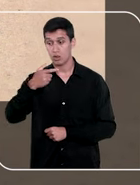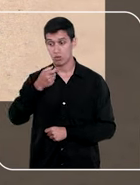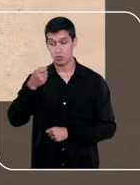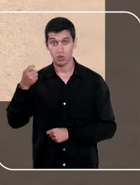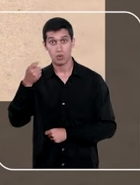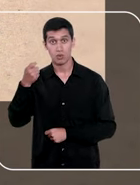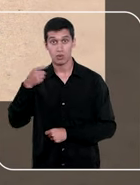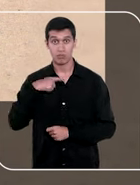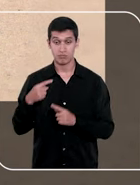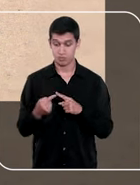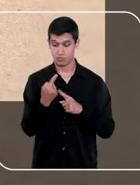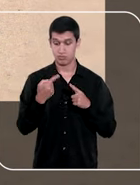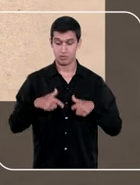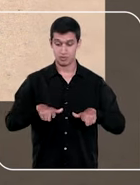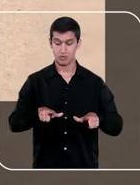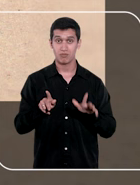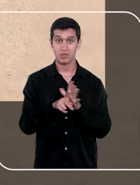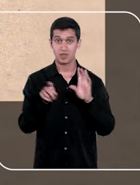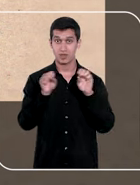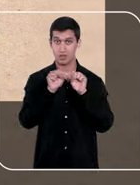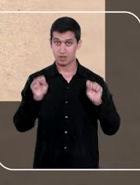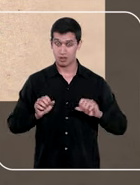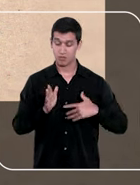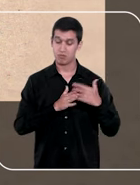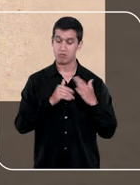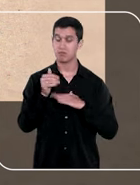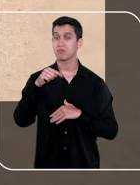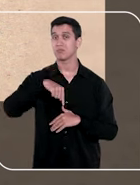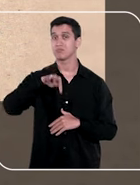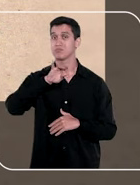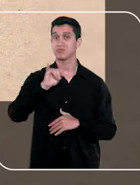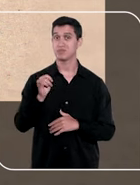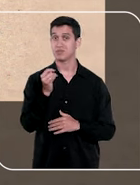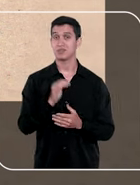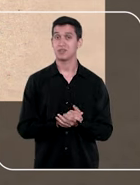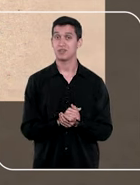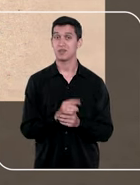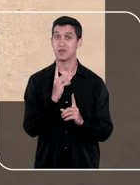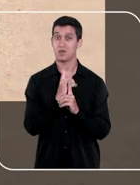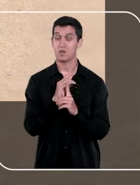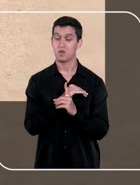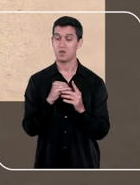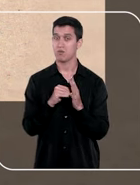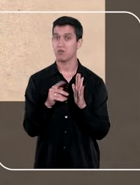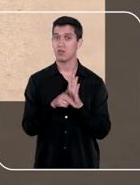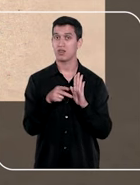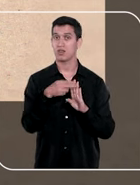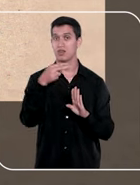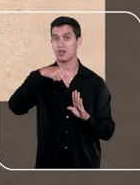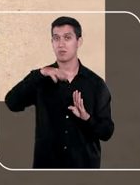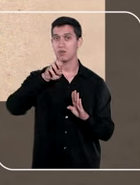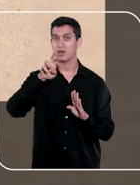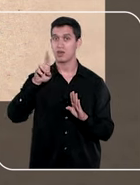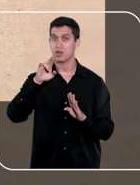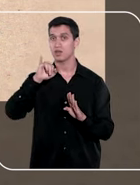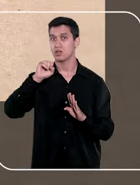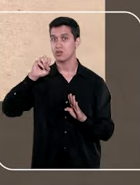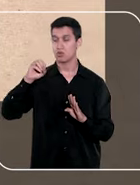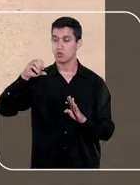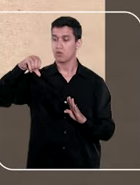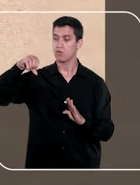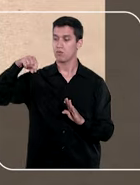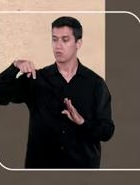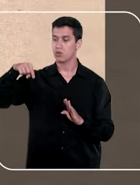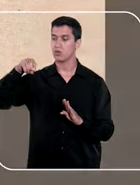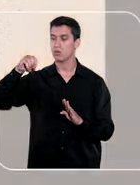primeiro certificado de sistema da qualidade do STJ, com base na norma NBR ISO 9002